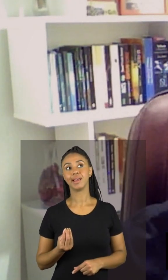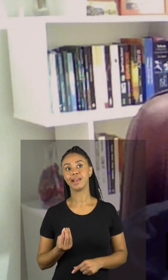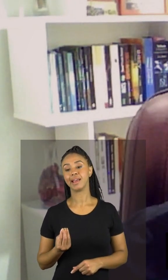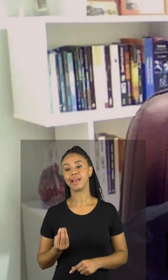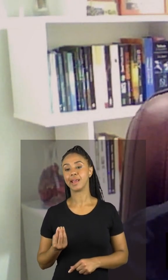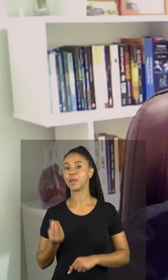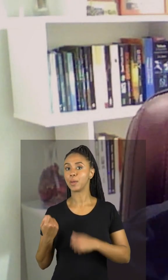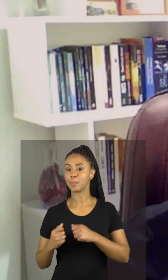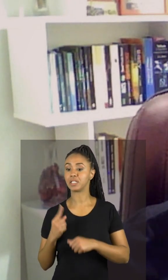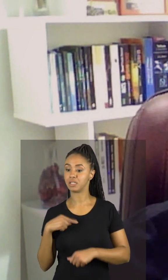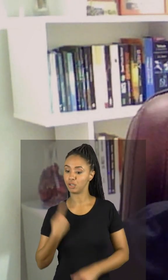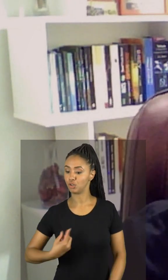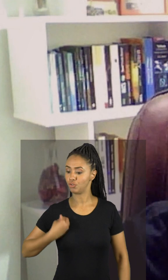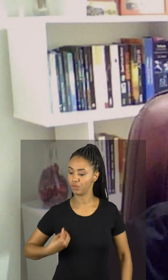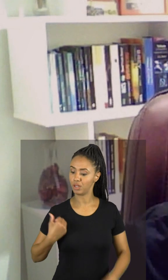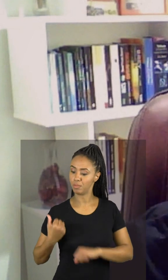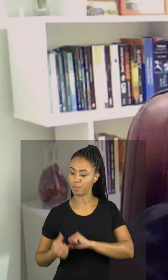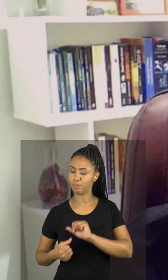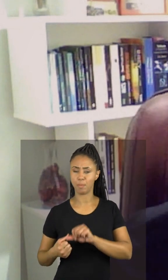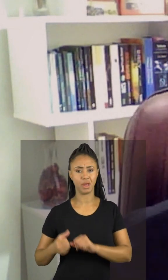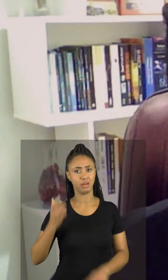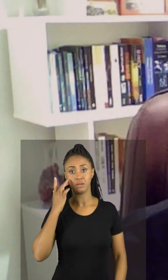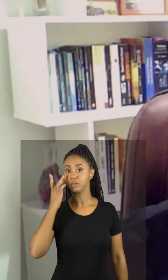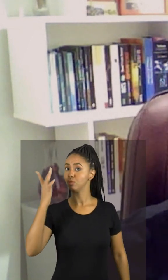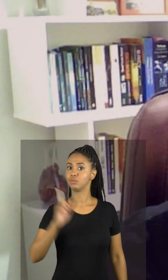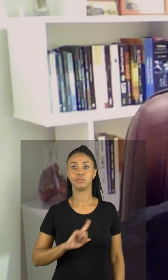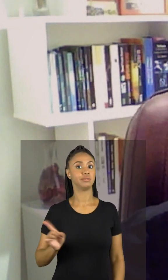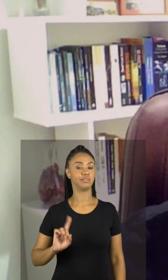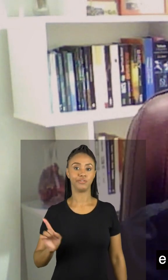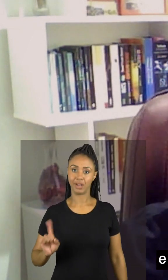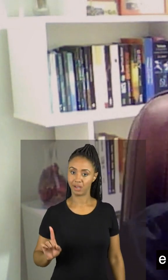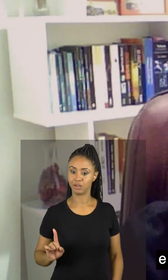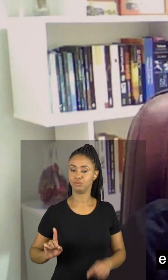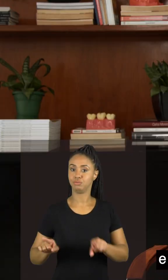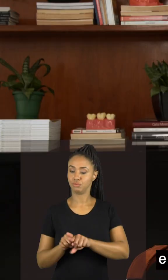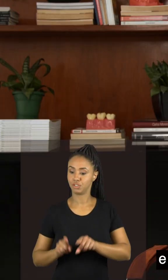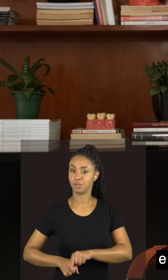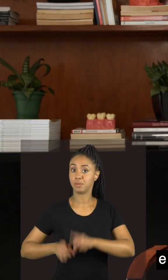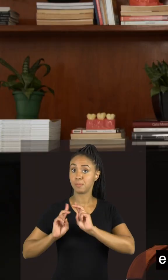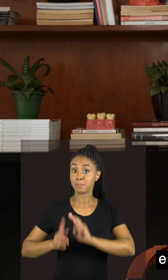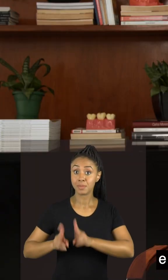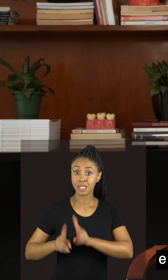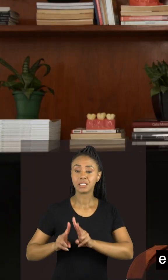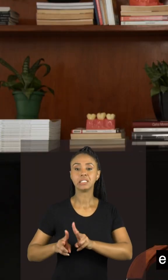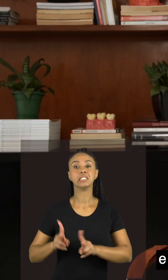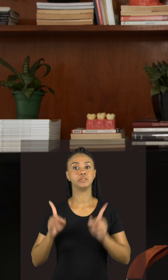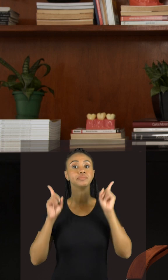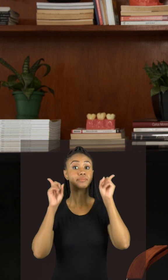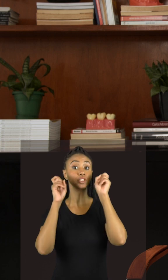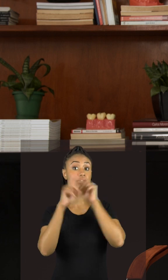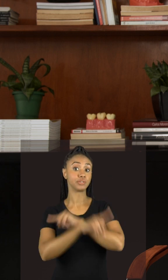modificadas no nosso dia a dia e não é nada fácil a gente fazer isso e manter isso por um bom